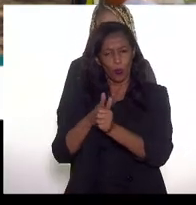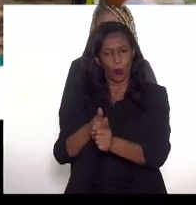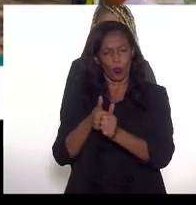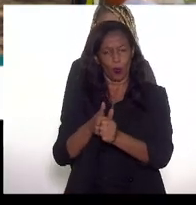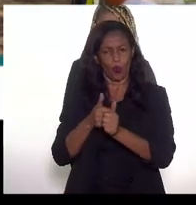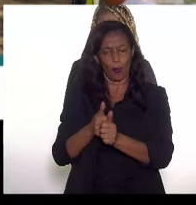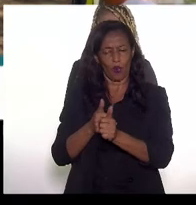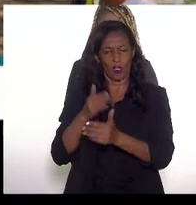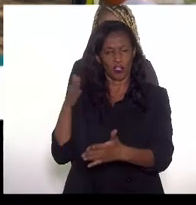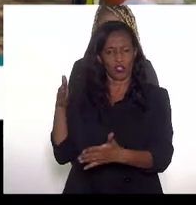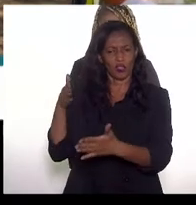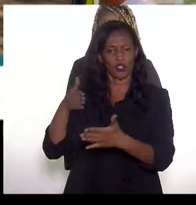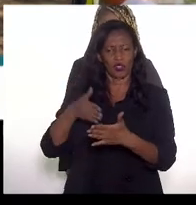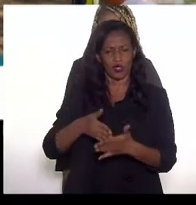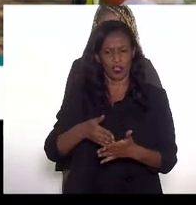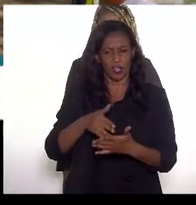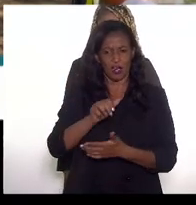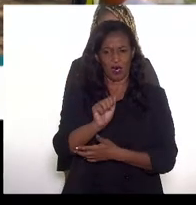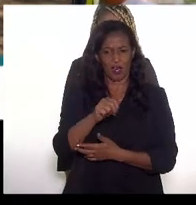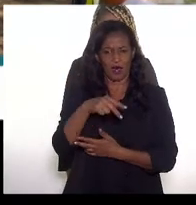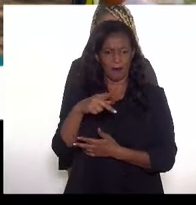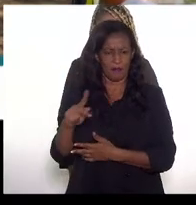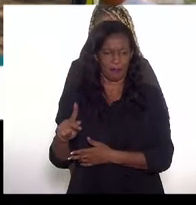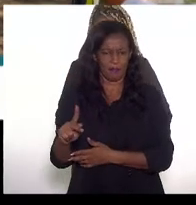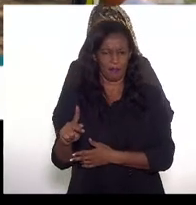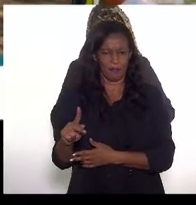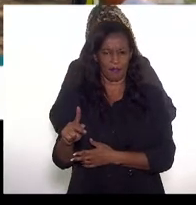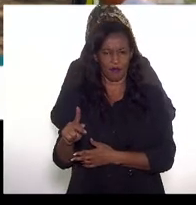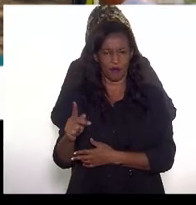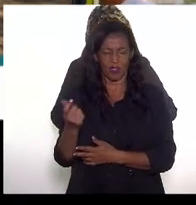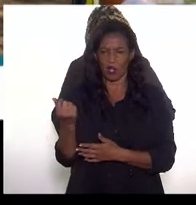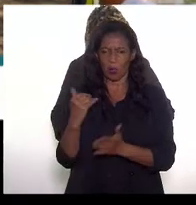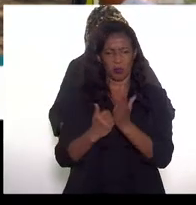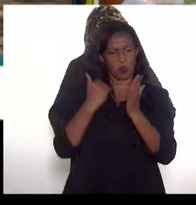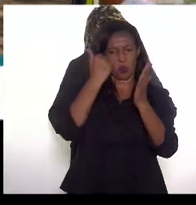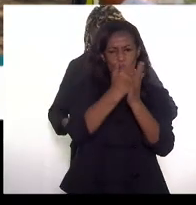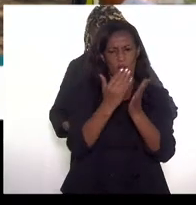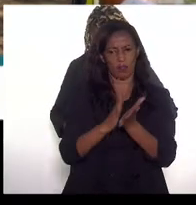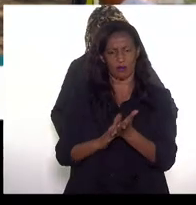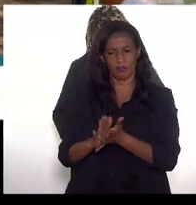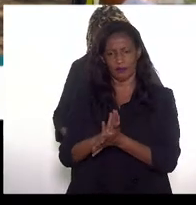tratadas diretamente entre a ANP e os operadores, então a gente não teria muito a acrescentar também.